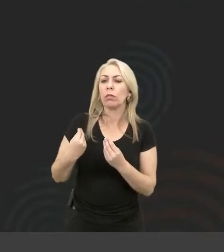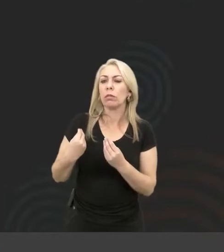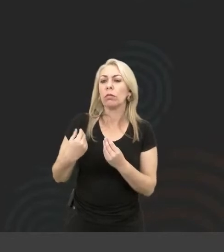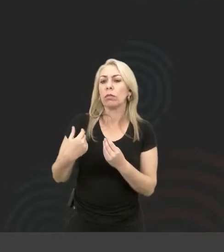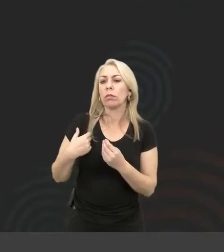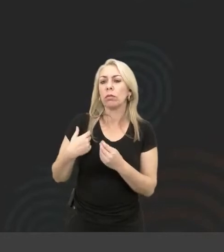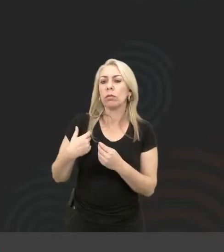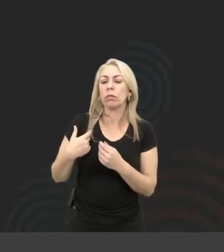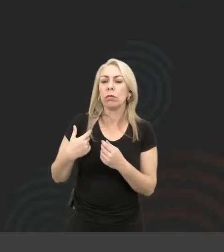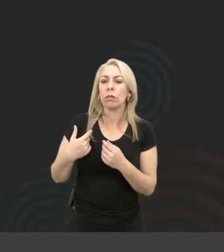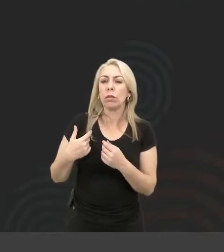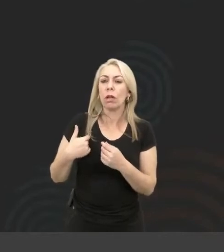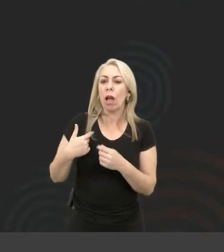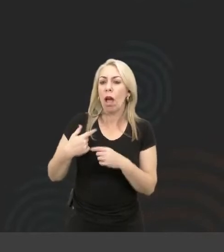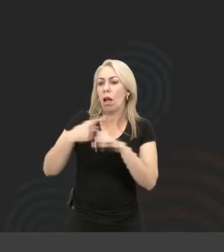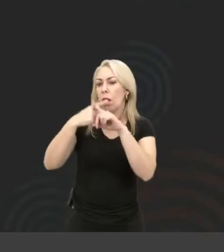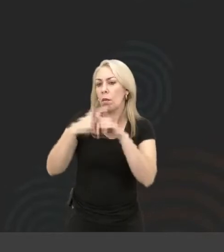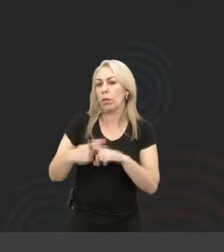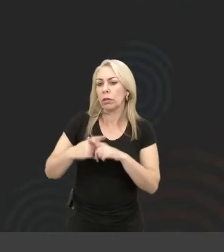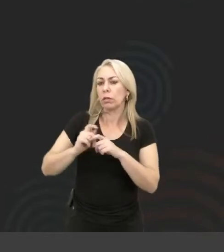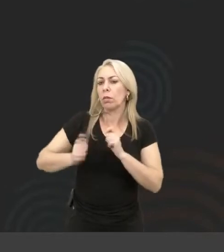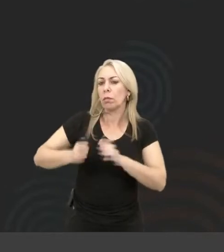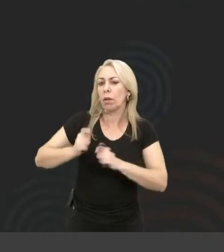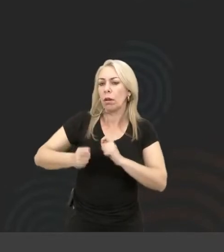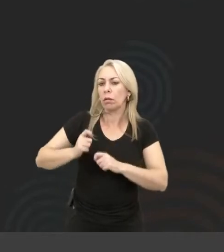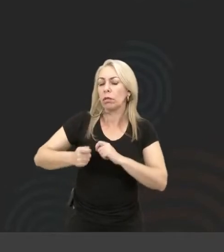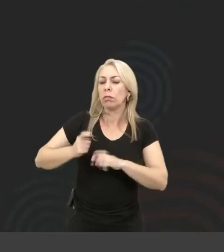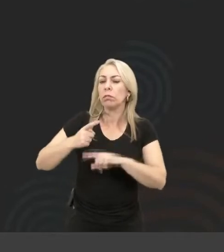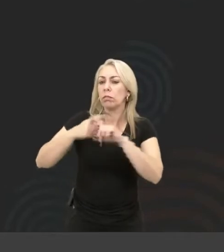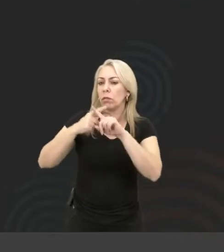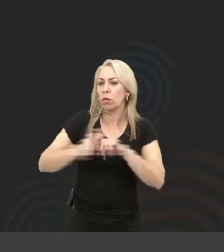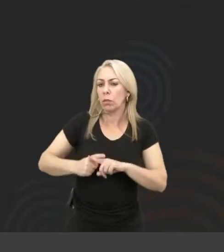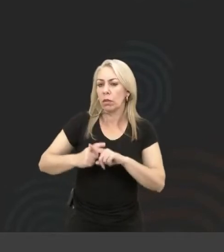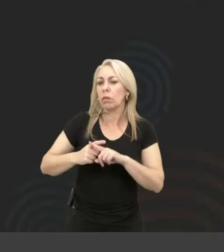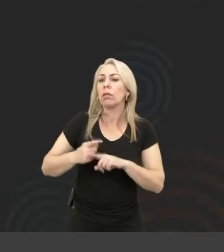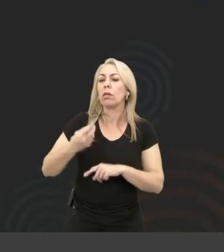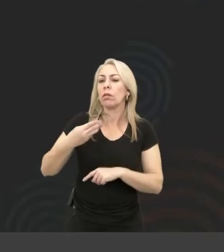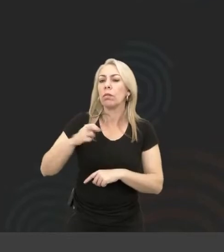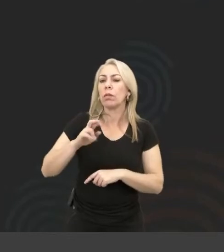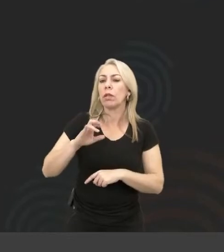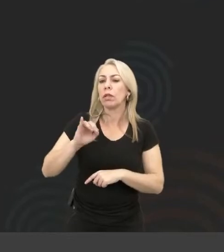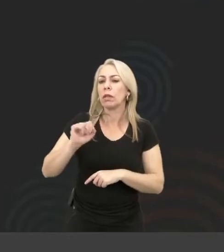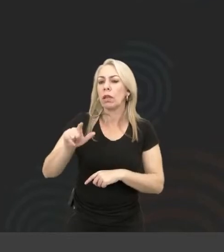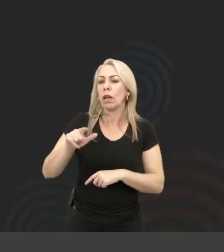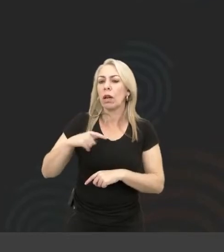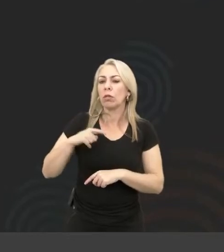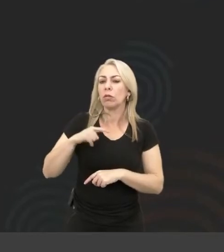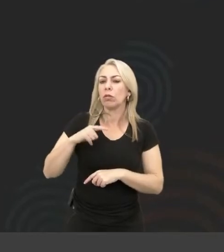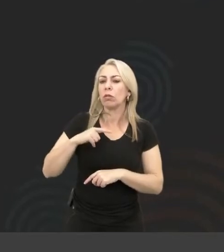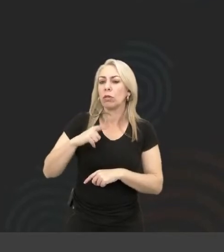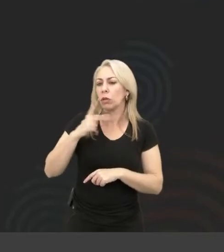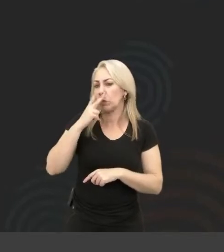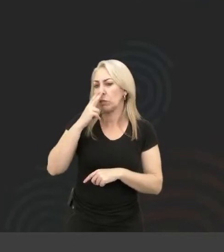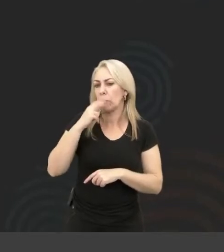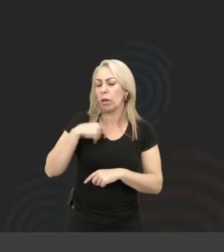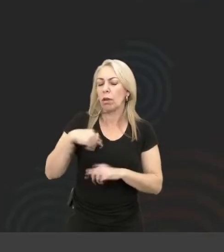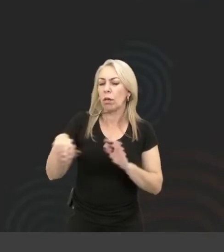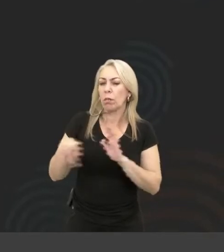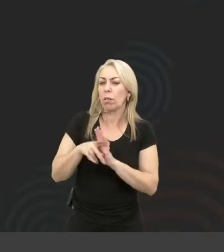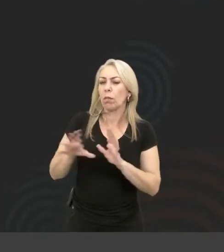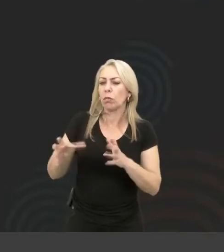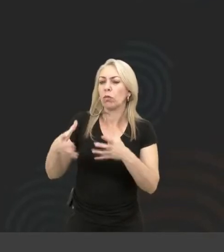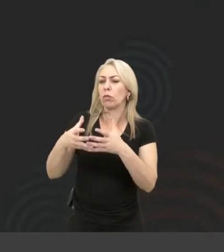marcial, banda de competição, daquelas bandas marciais bem estilo sinfônico mesmo,